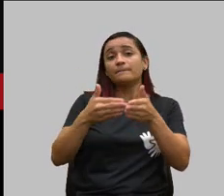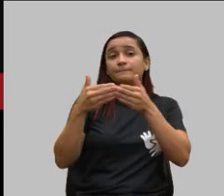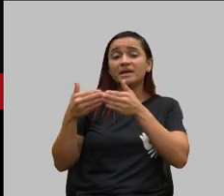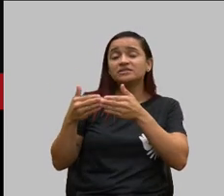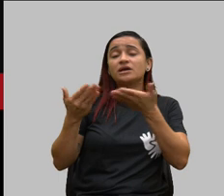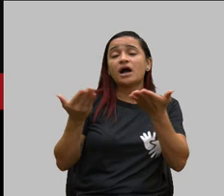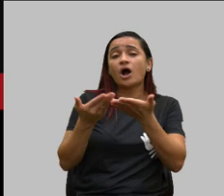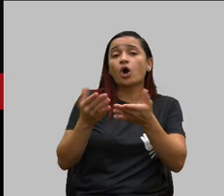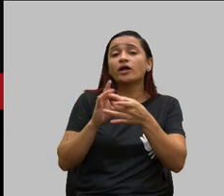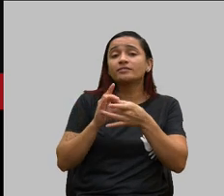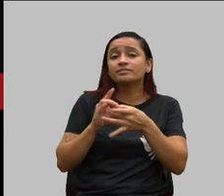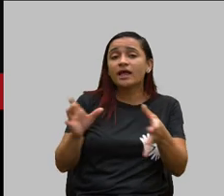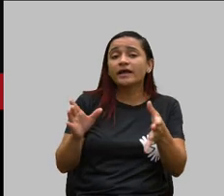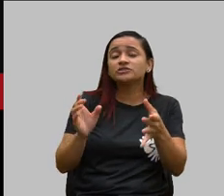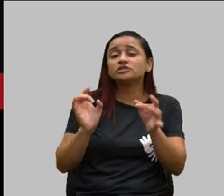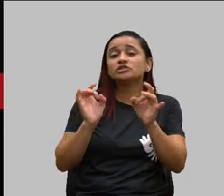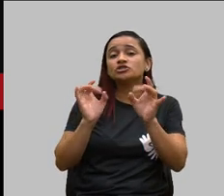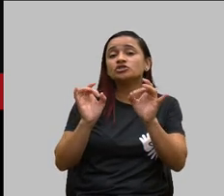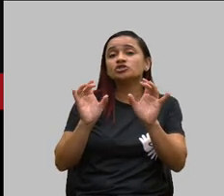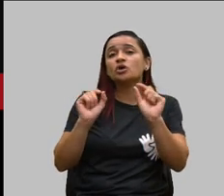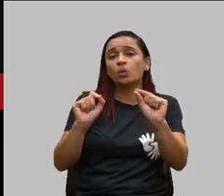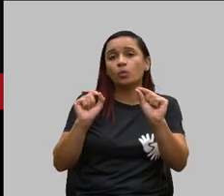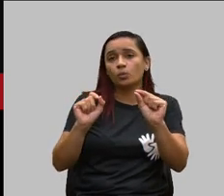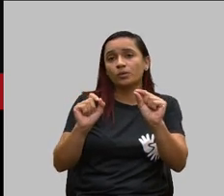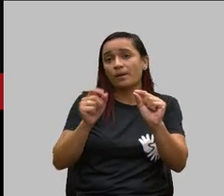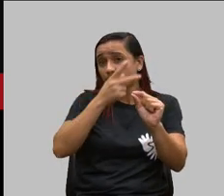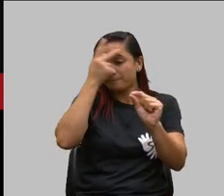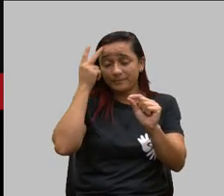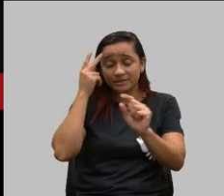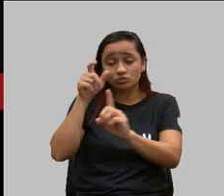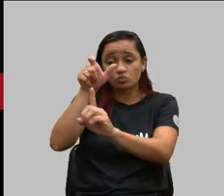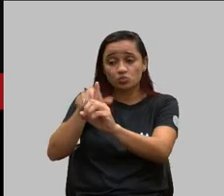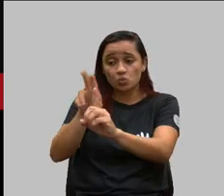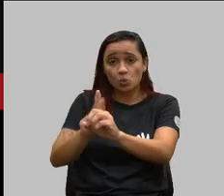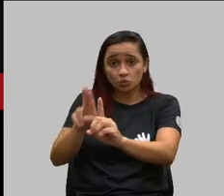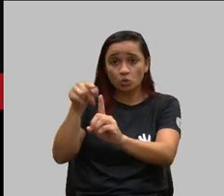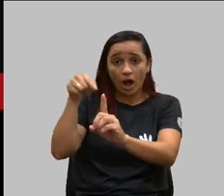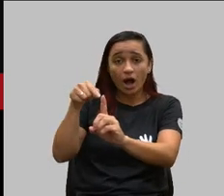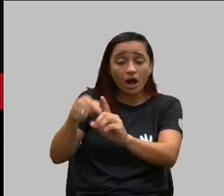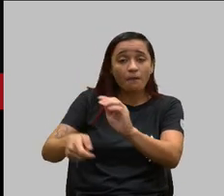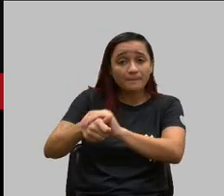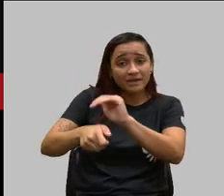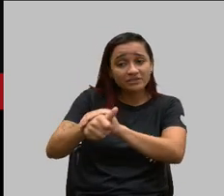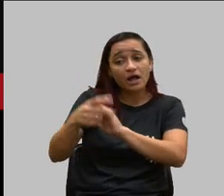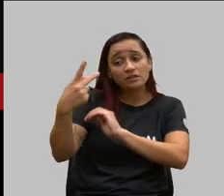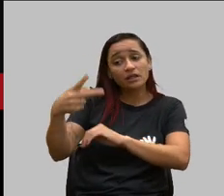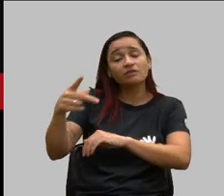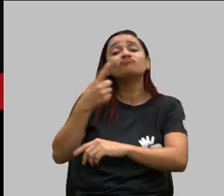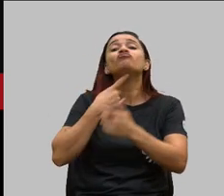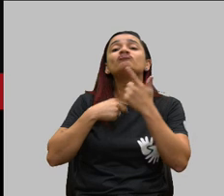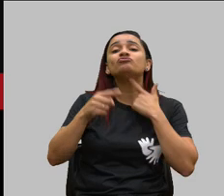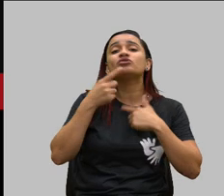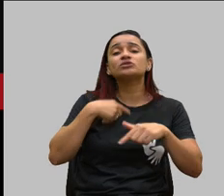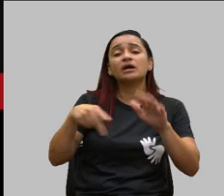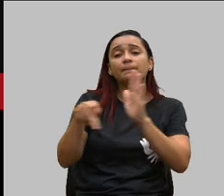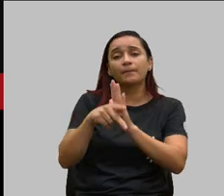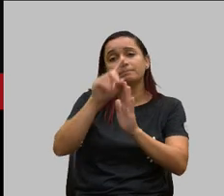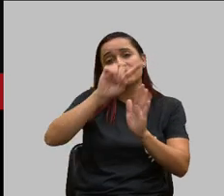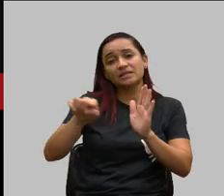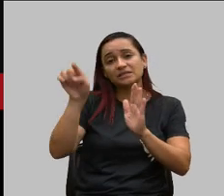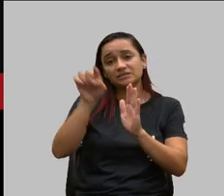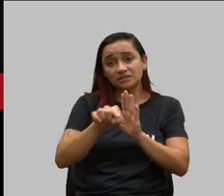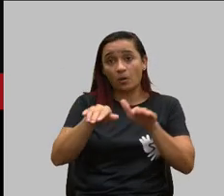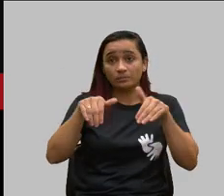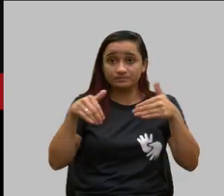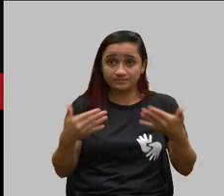de maneira como o beneficiário é alheia a vontade dele essa rescisão nesse caso a agência